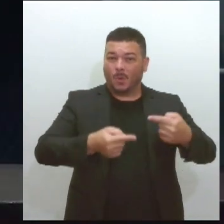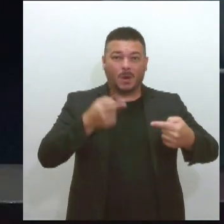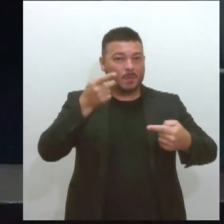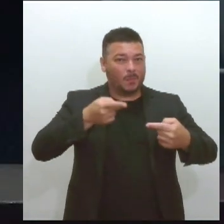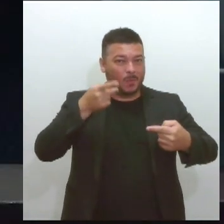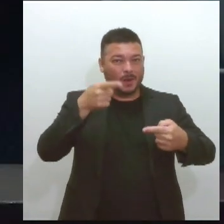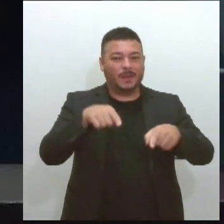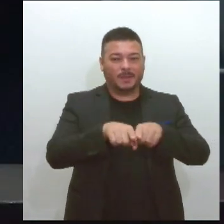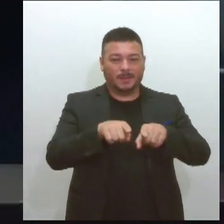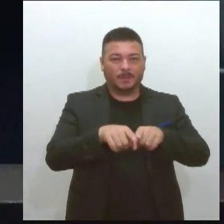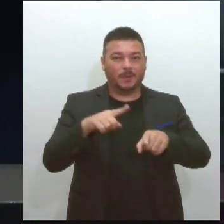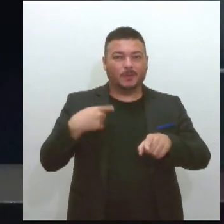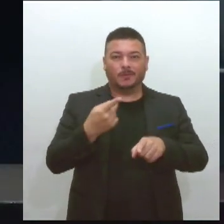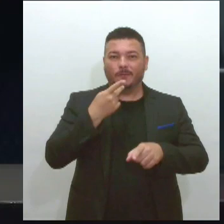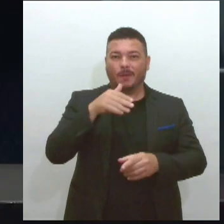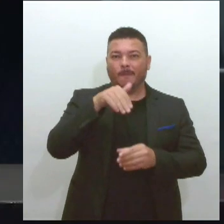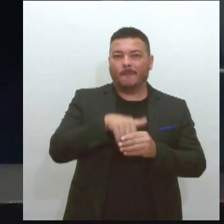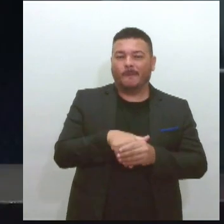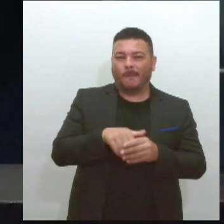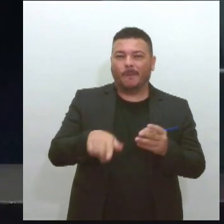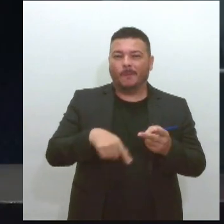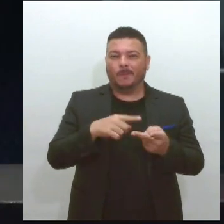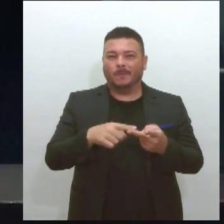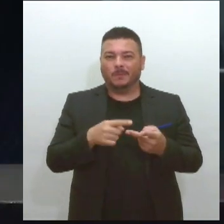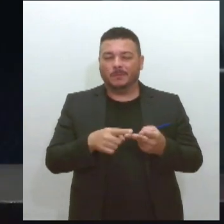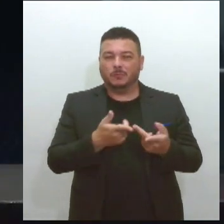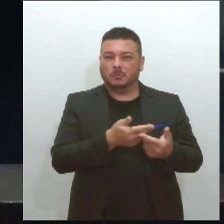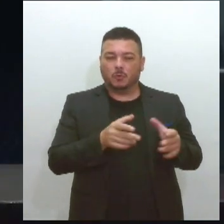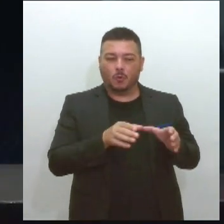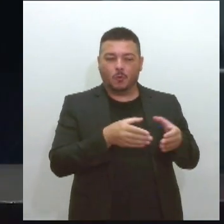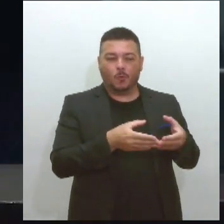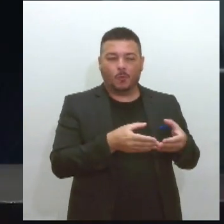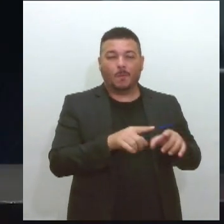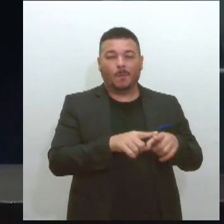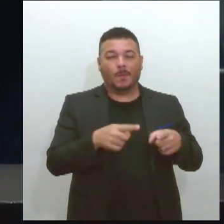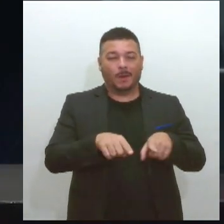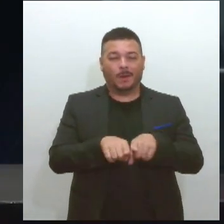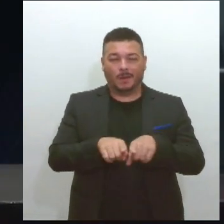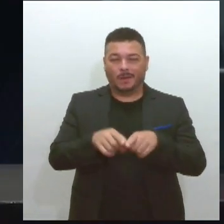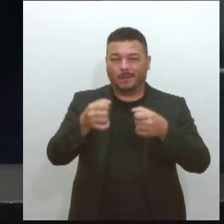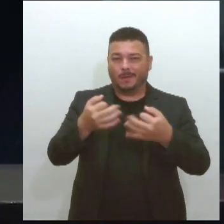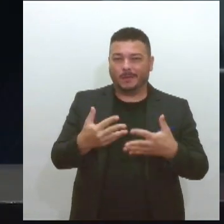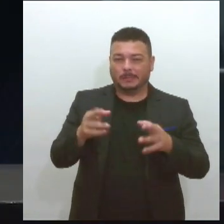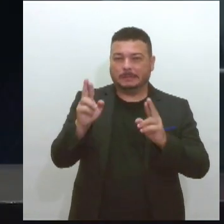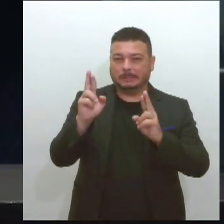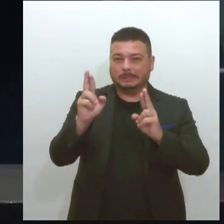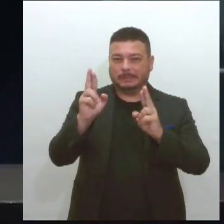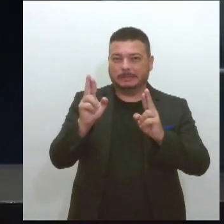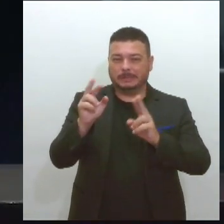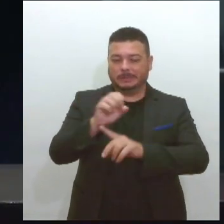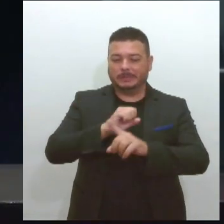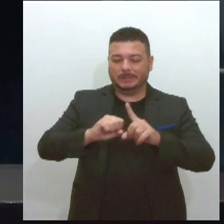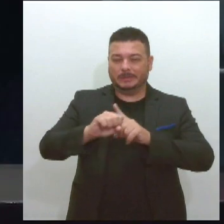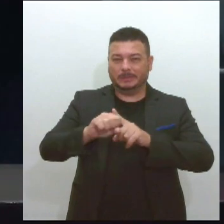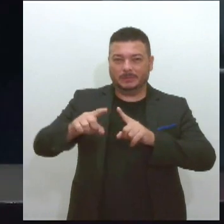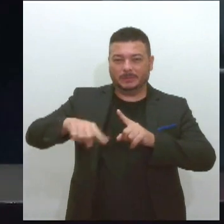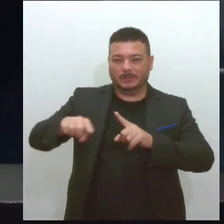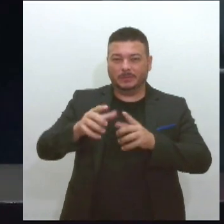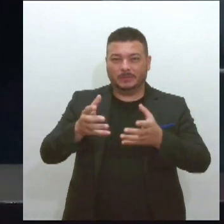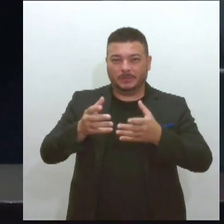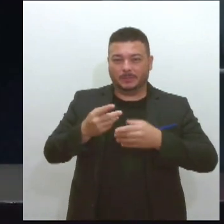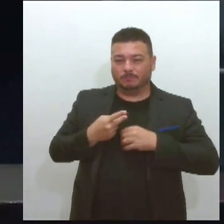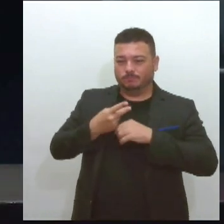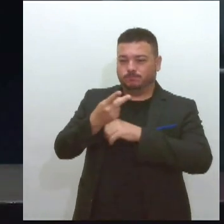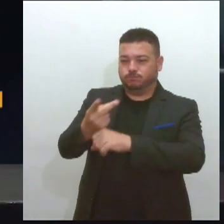voto, nós falamos muito de reduto, mas nós também falamos das expectativas da sociedade, daquilo que nós queremos entregar para a